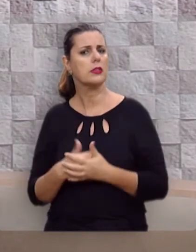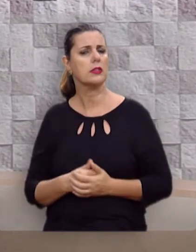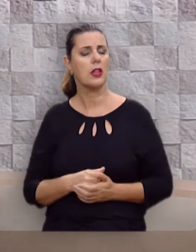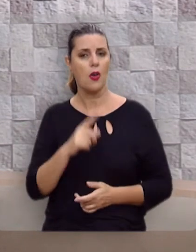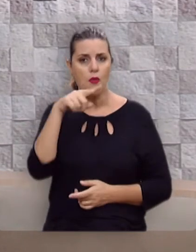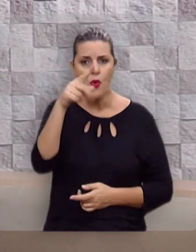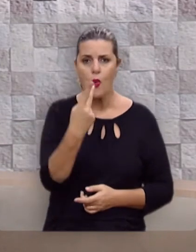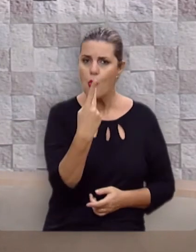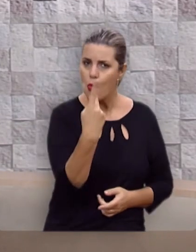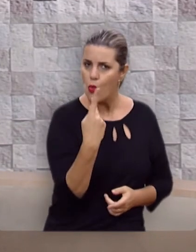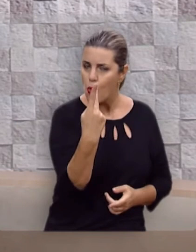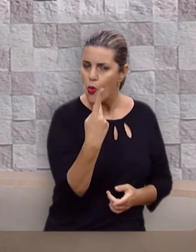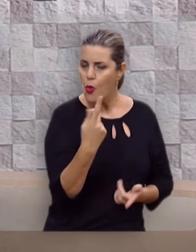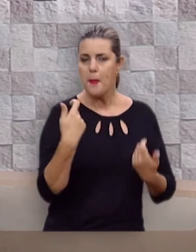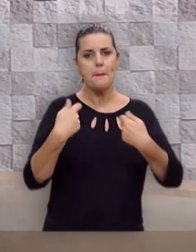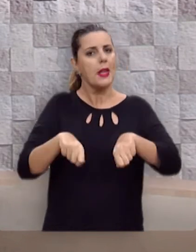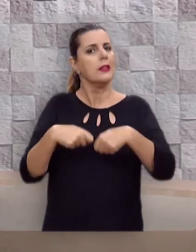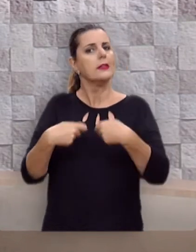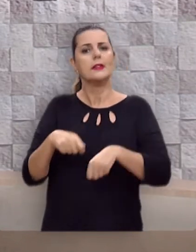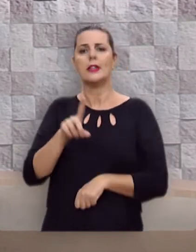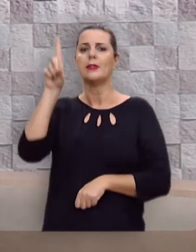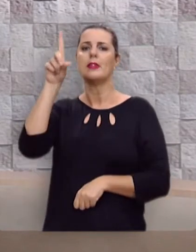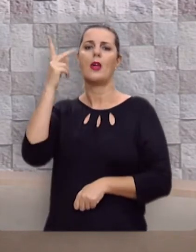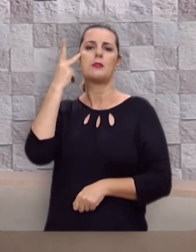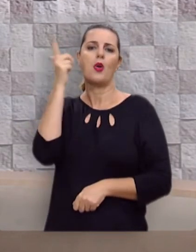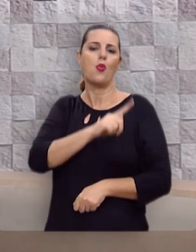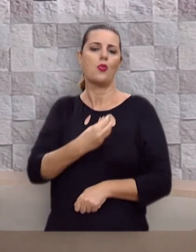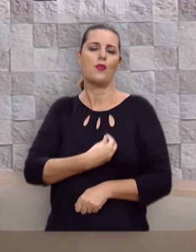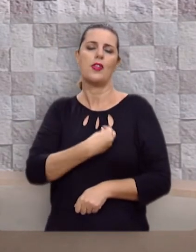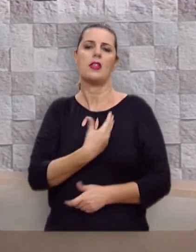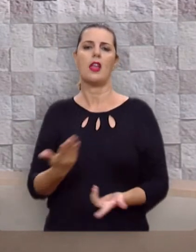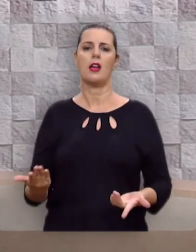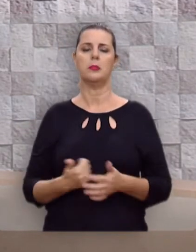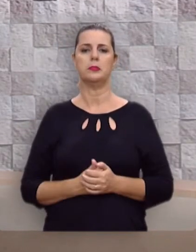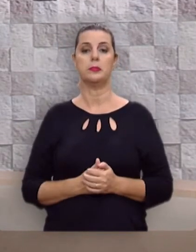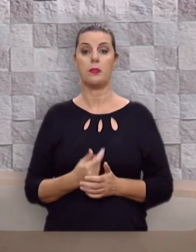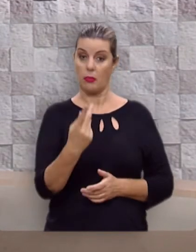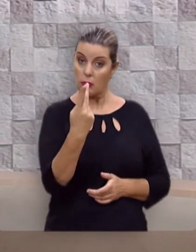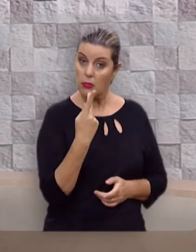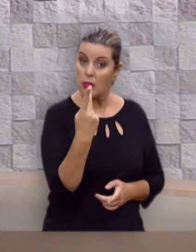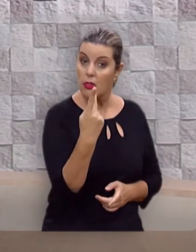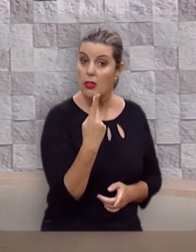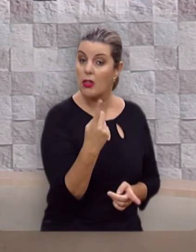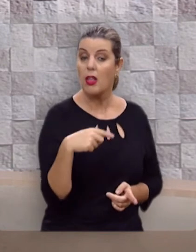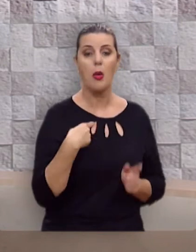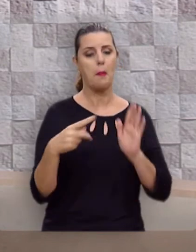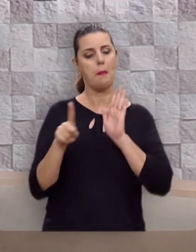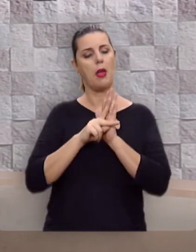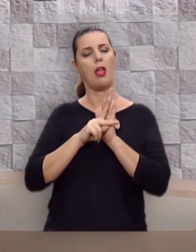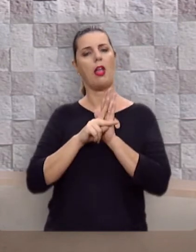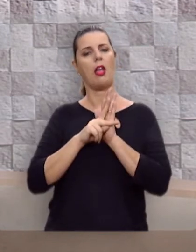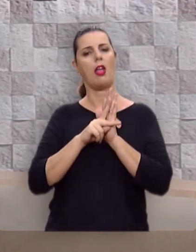Você e eu dependemos de Deus para estarmos vivos. Você e eu não somos